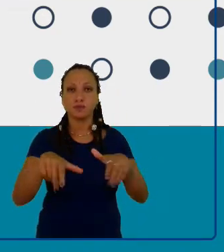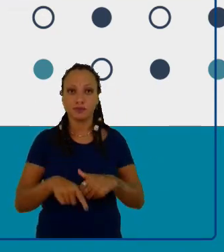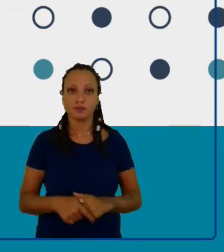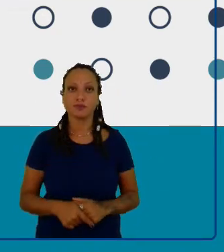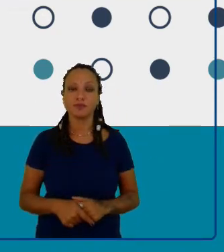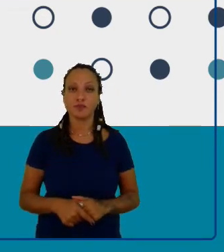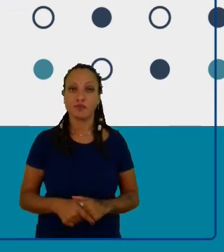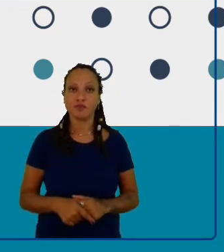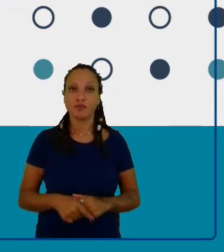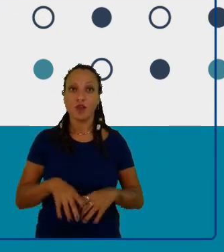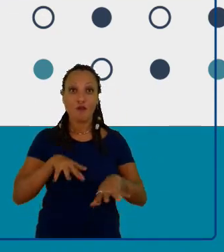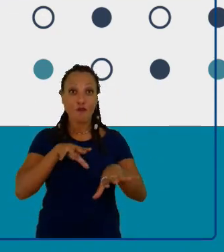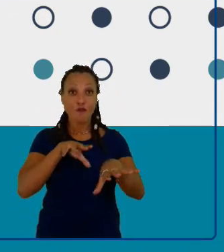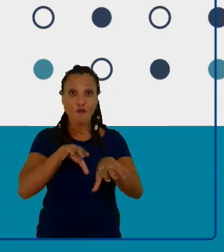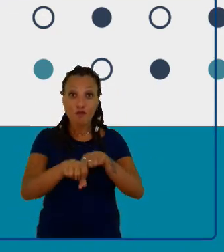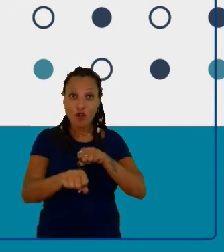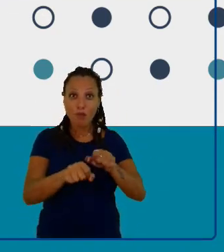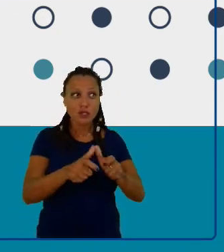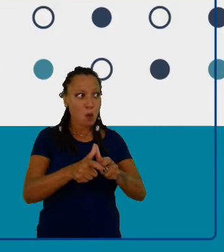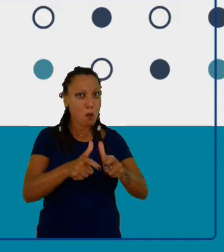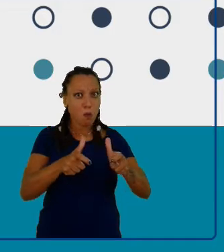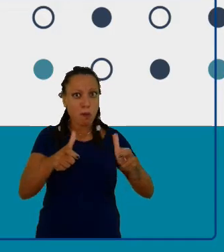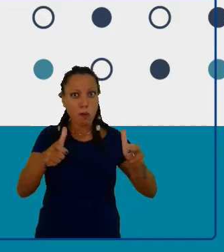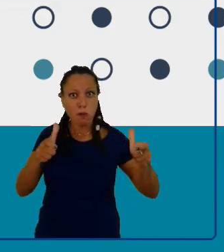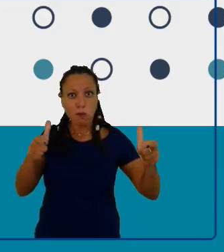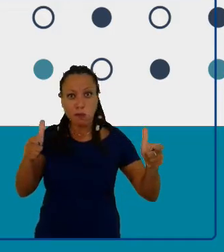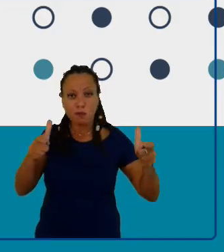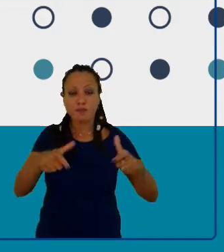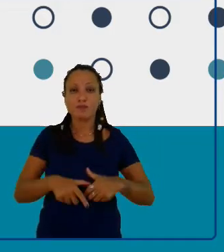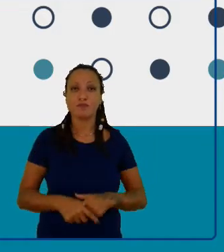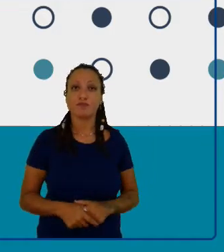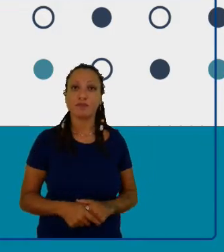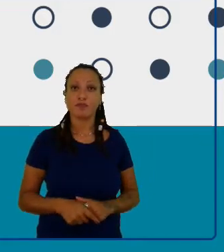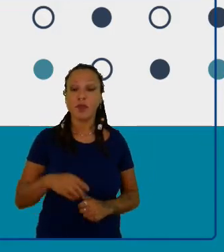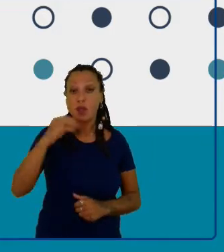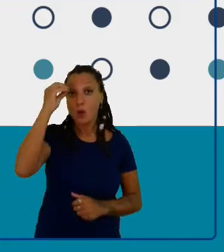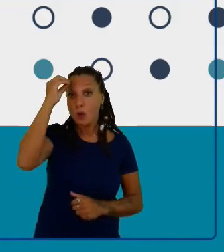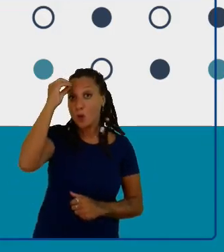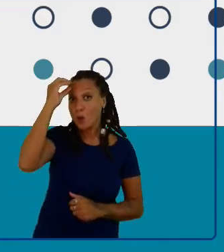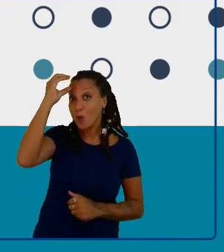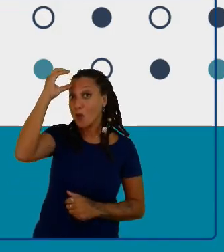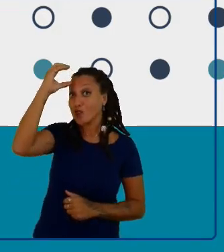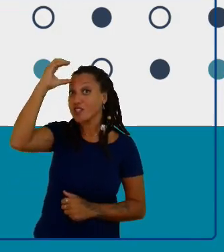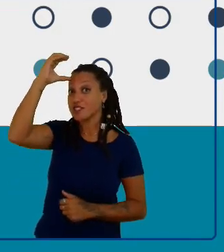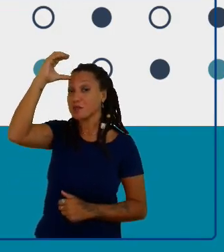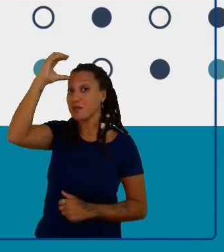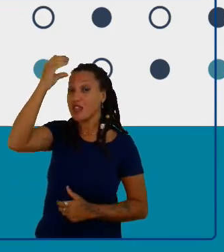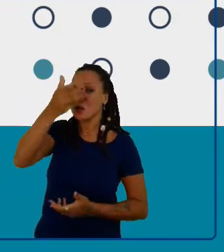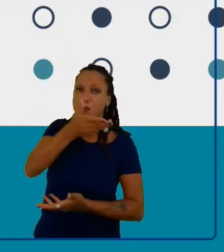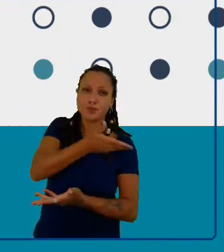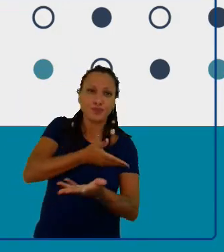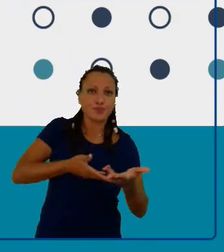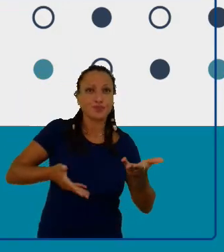uma formação amplificada, para um conhecimento compartilhado,